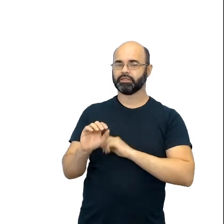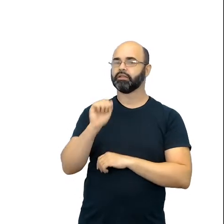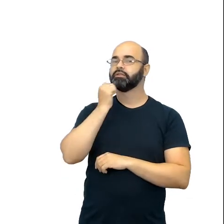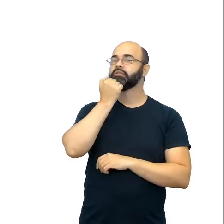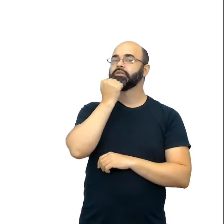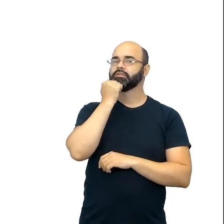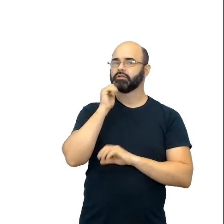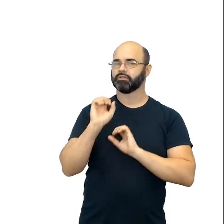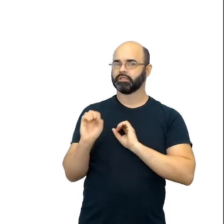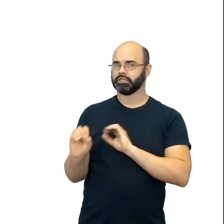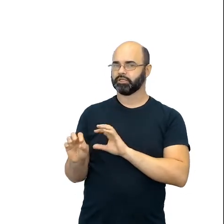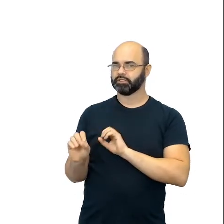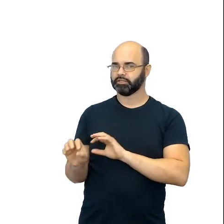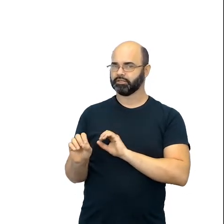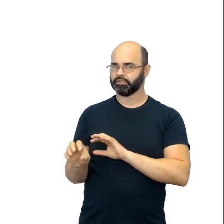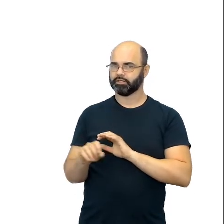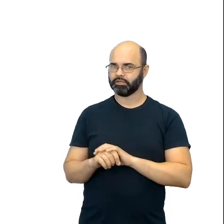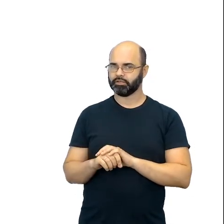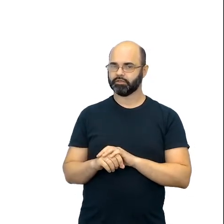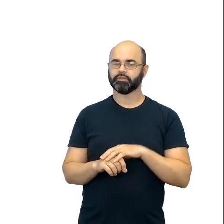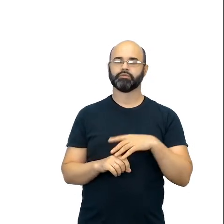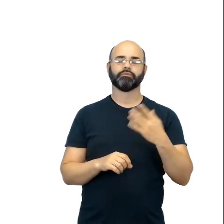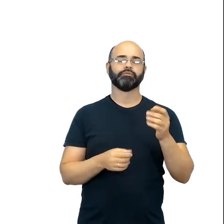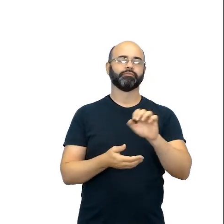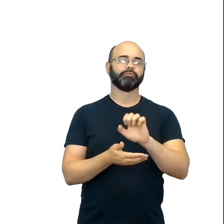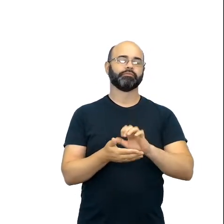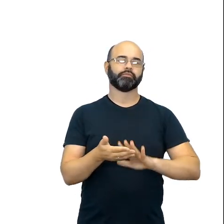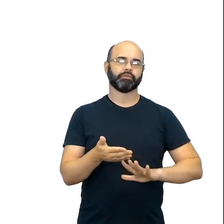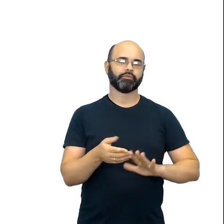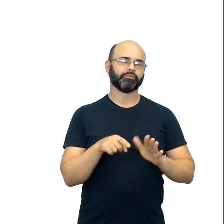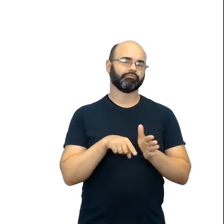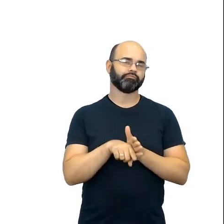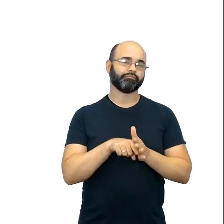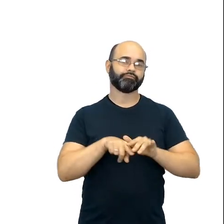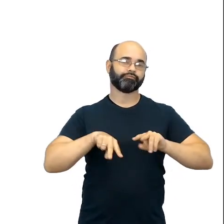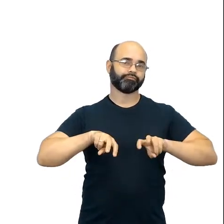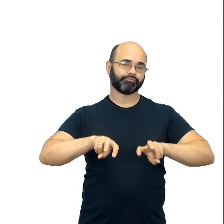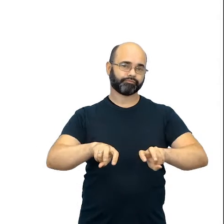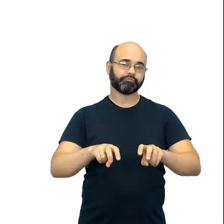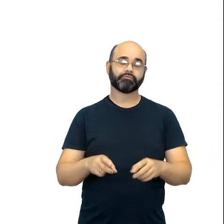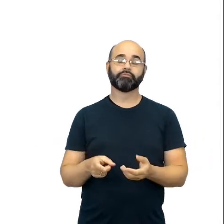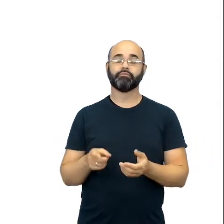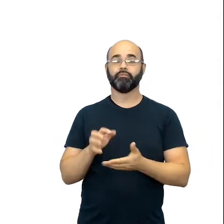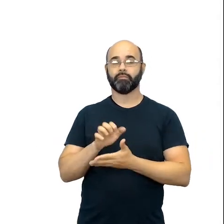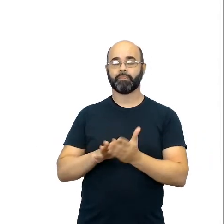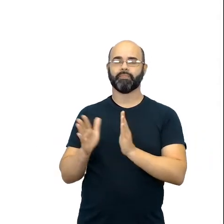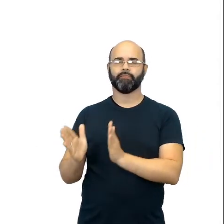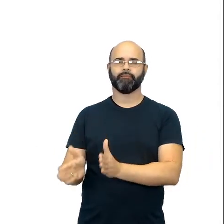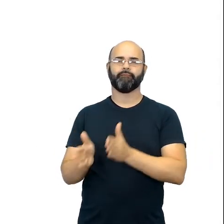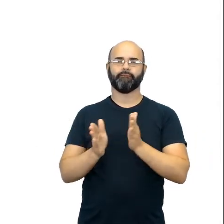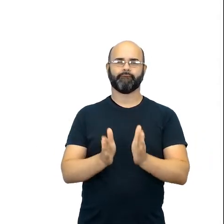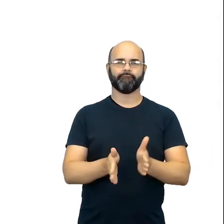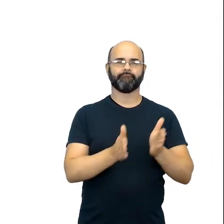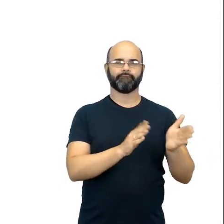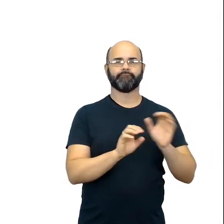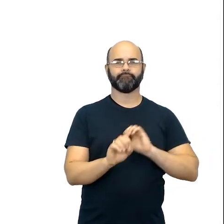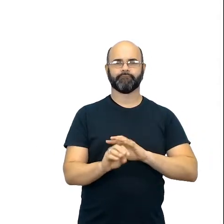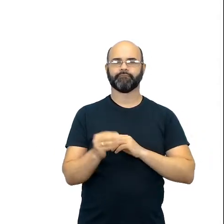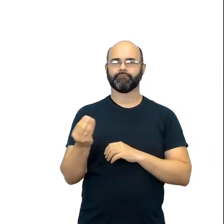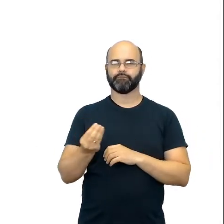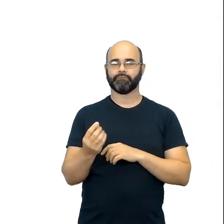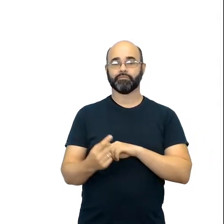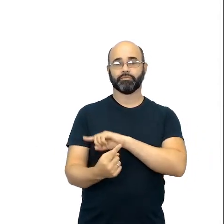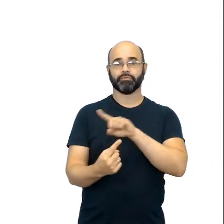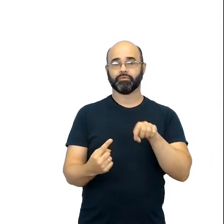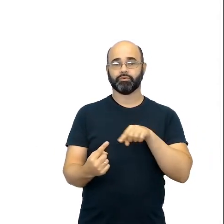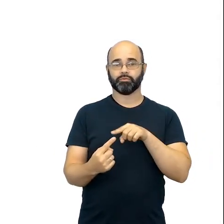gente vai falar sobre atividades investigativas, tá? Então, para cada sequência de atividades, a gente tem alguns objetivos que são